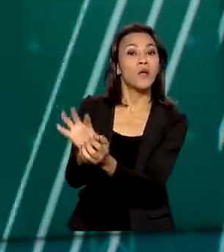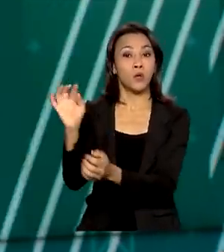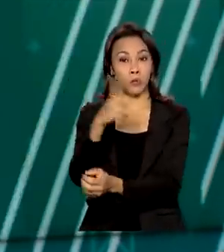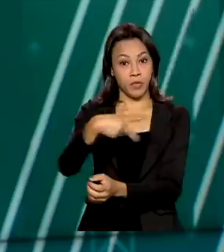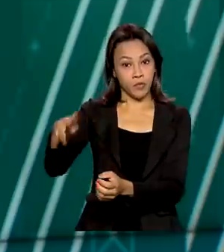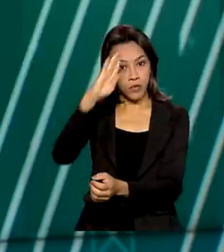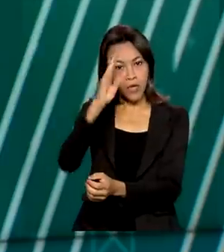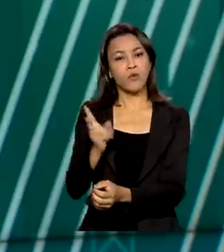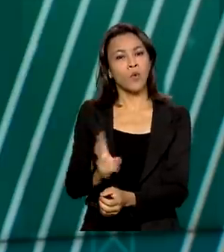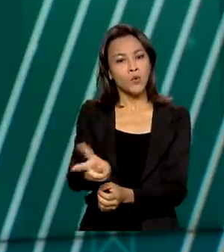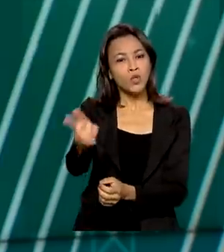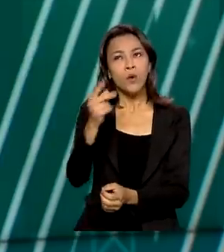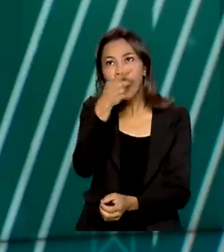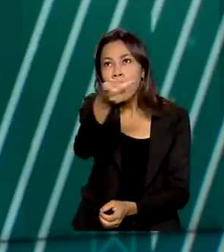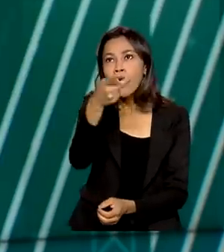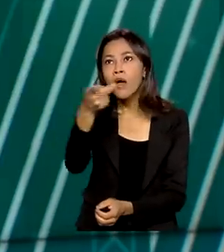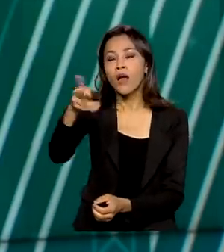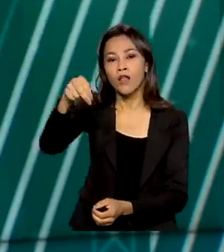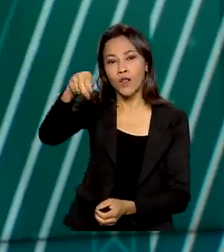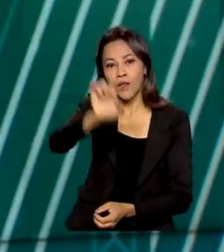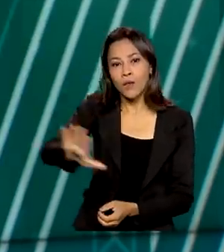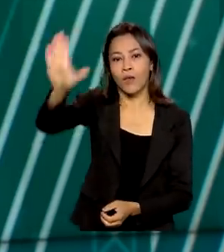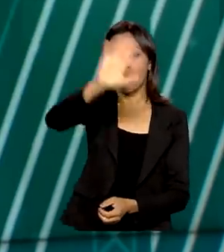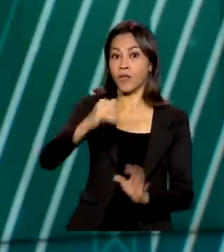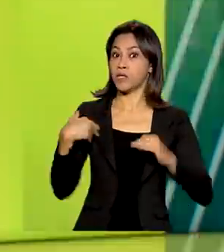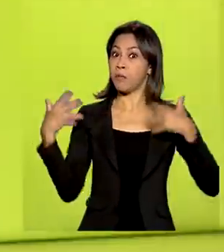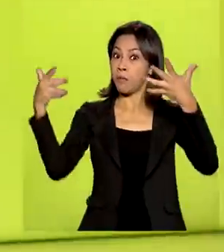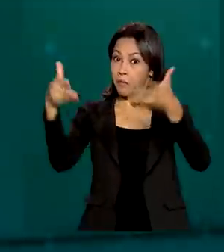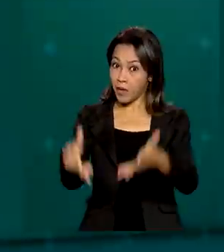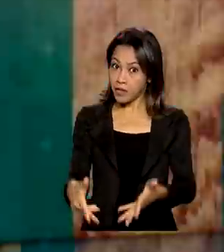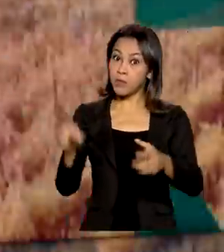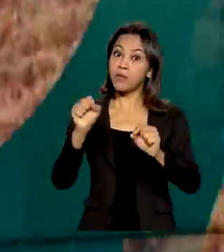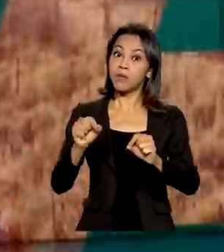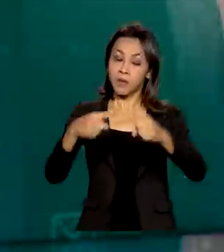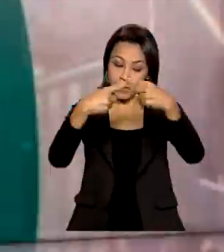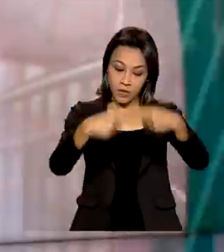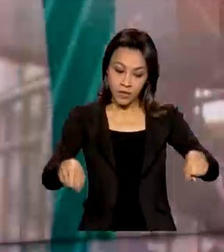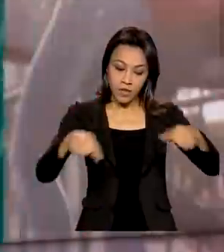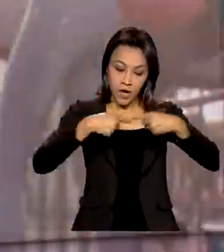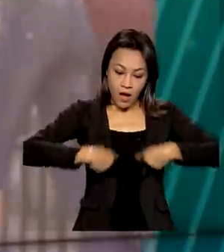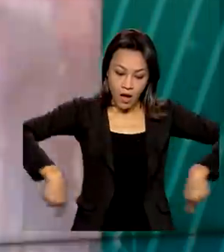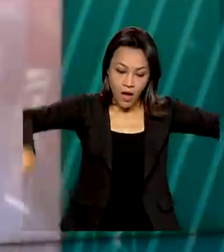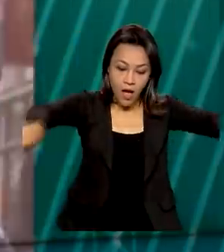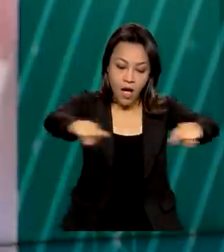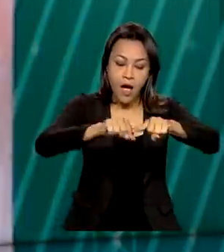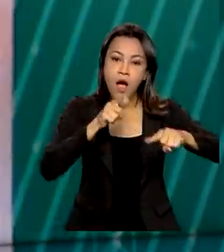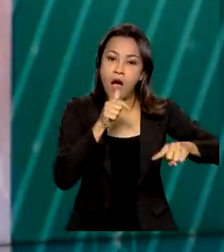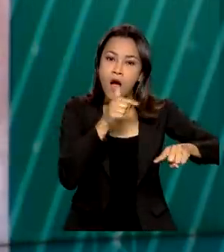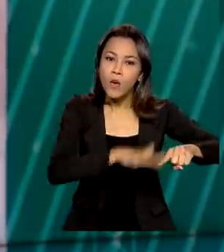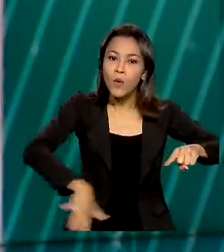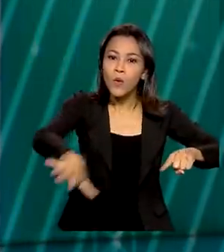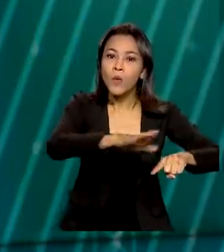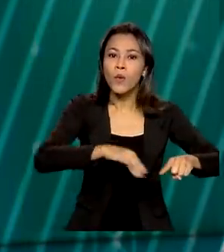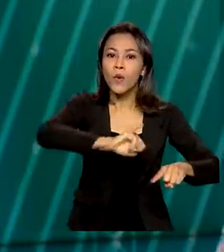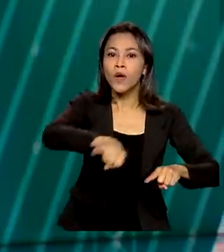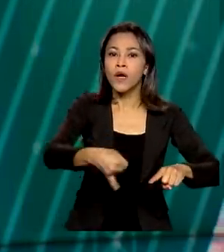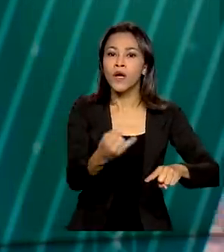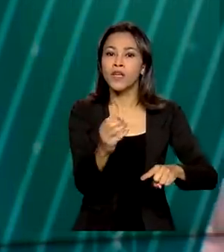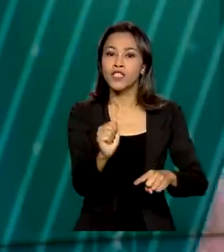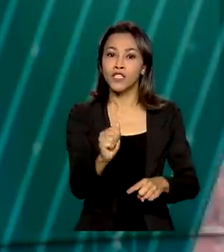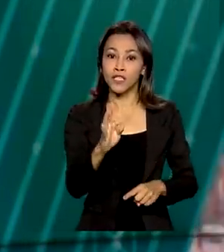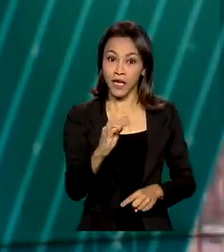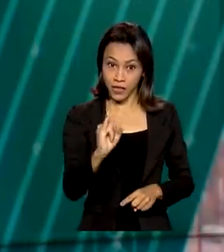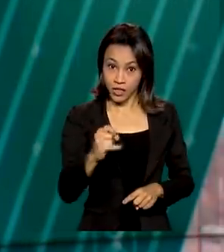continuou no Nordeste, onde participou da cerimônia de liberação do fluxo da barragem de Jati para o Cinturão de Águas do Ceará.